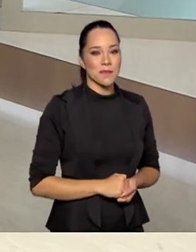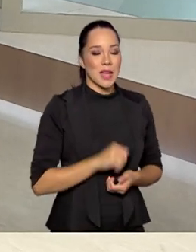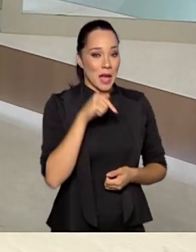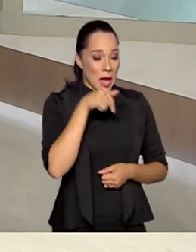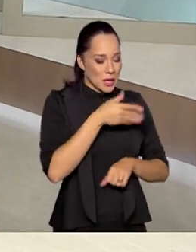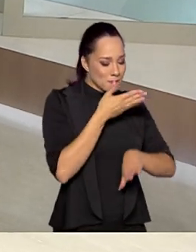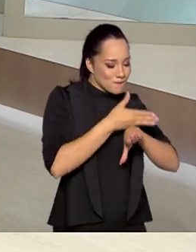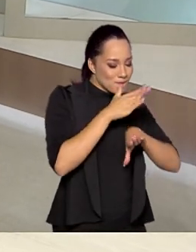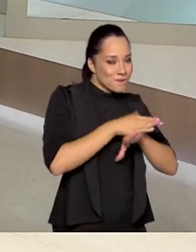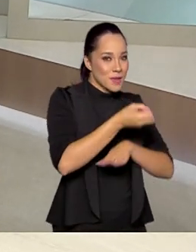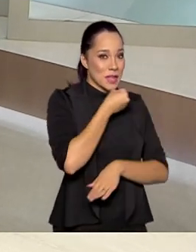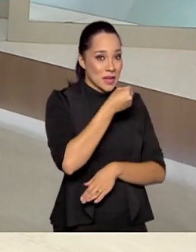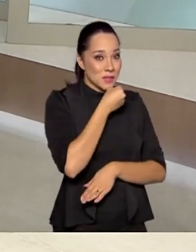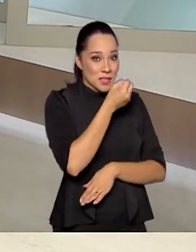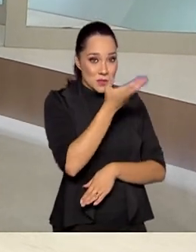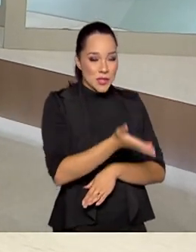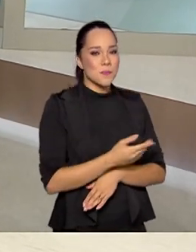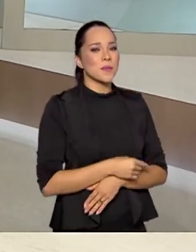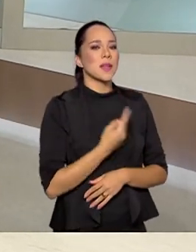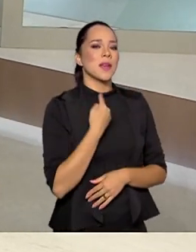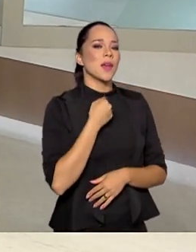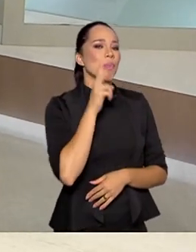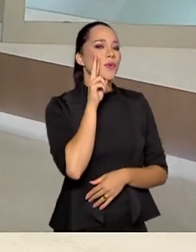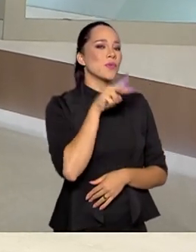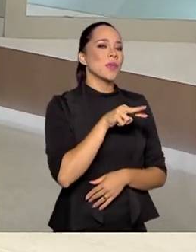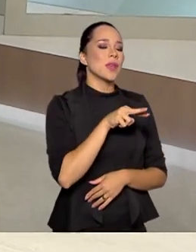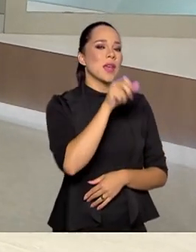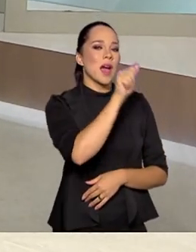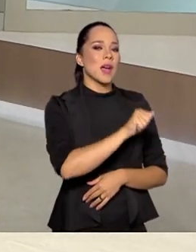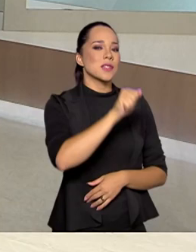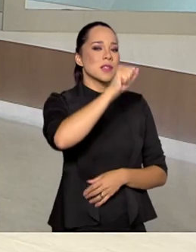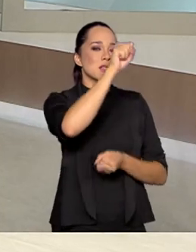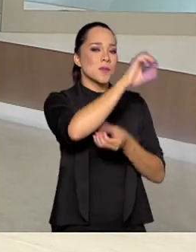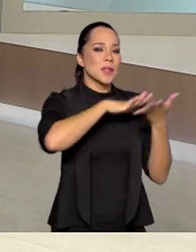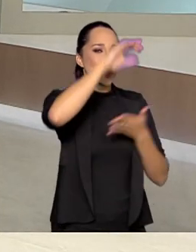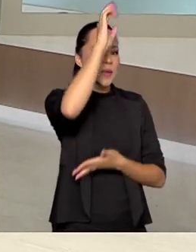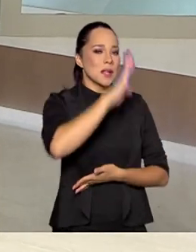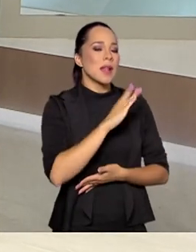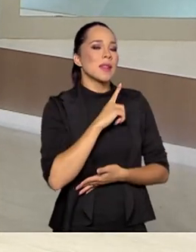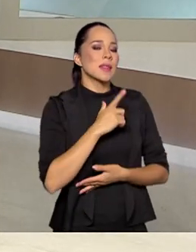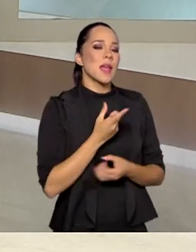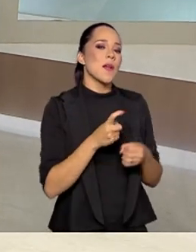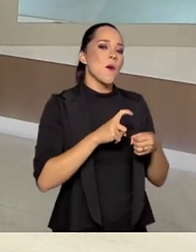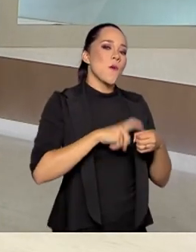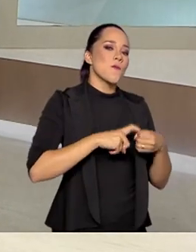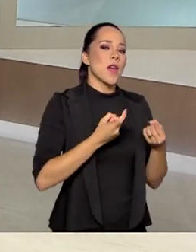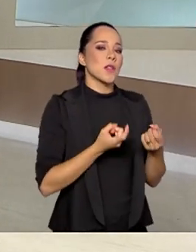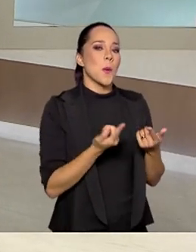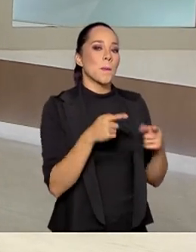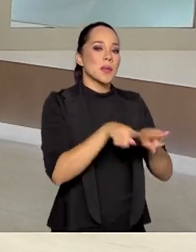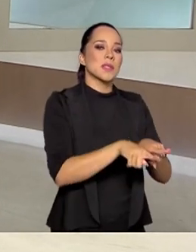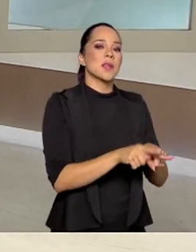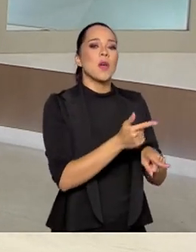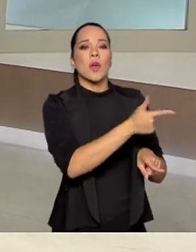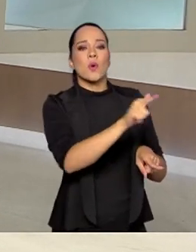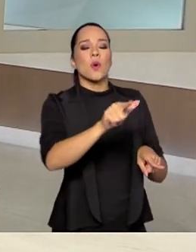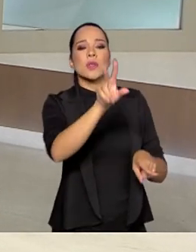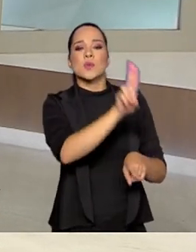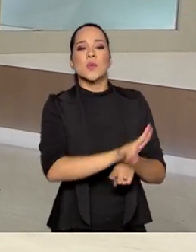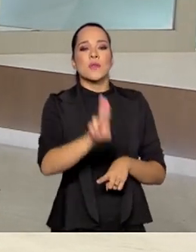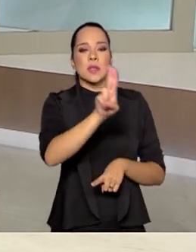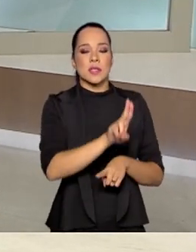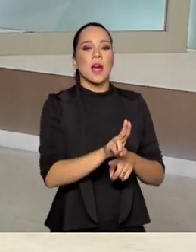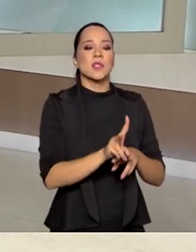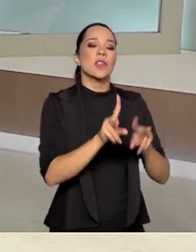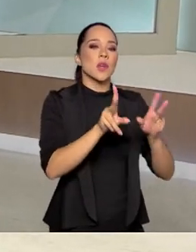preparando para fazer entrevista com o senhor, eu vi que a Agência Espacial Brasileira tem convênios, parcerias com várias universidades,